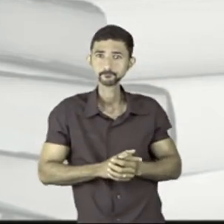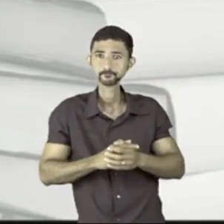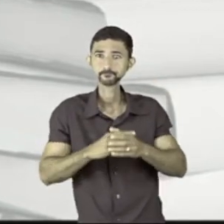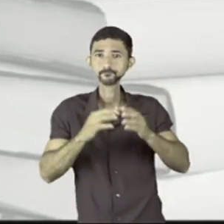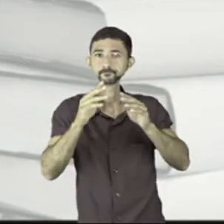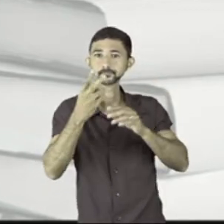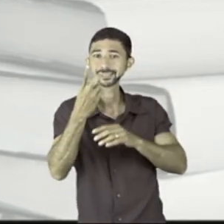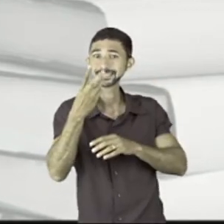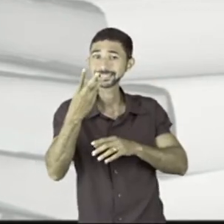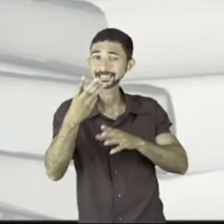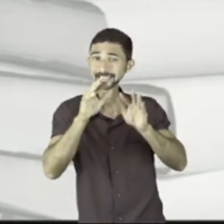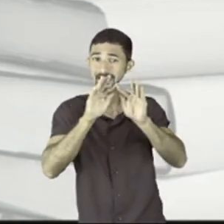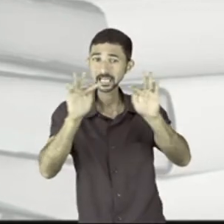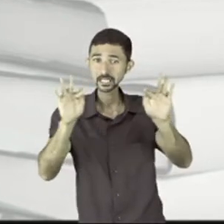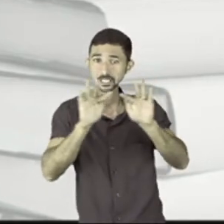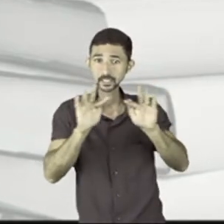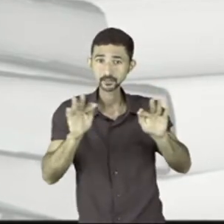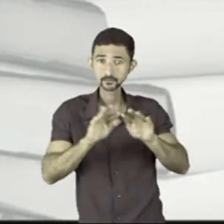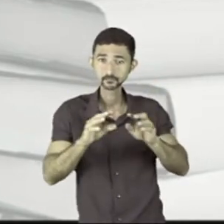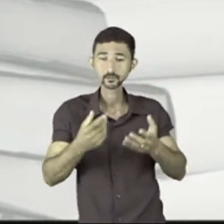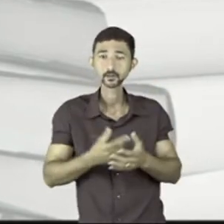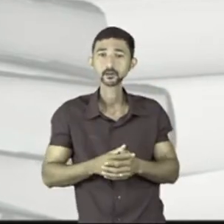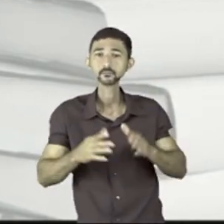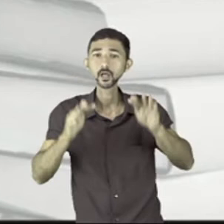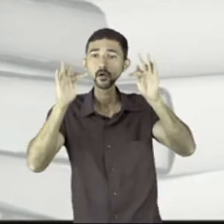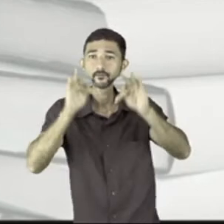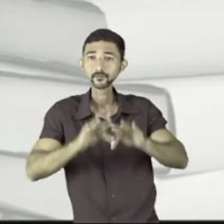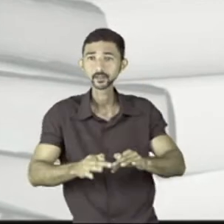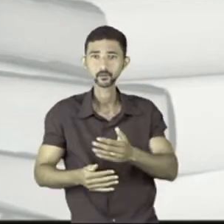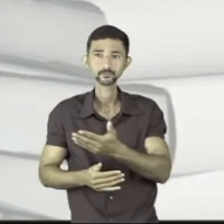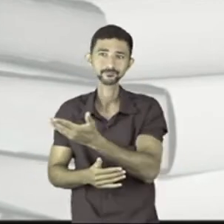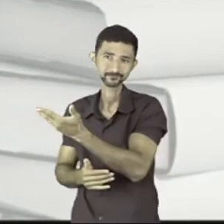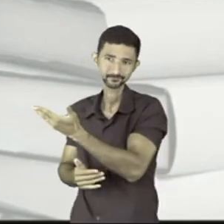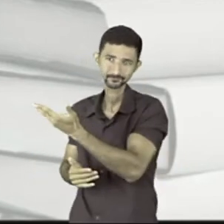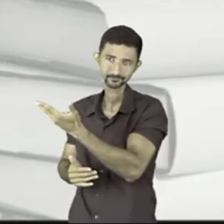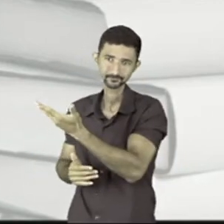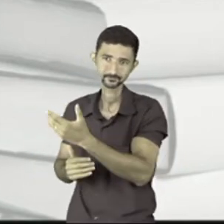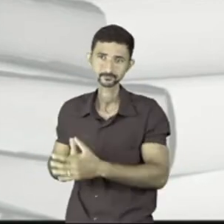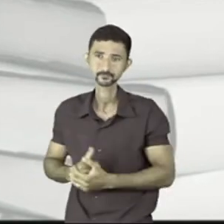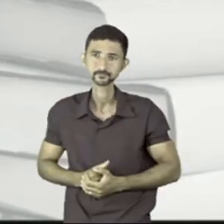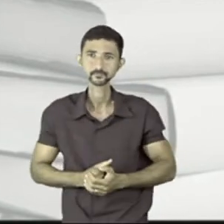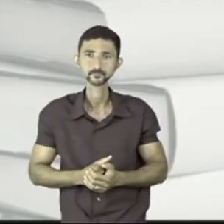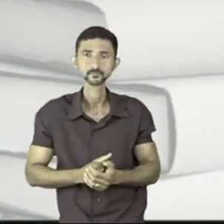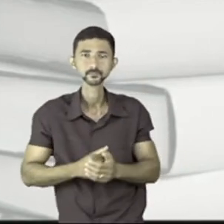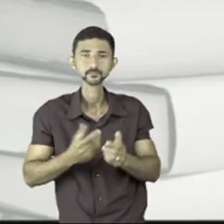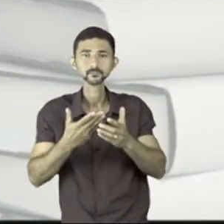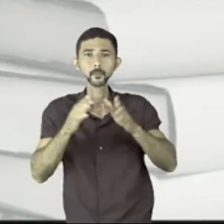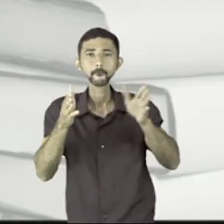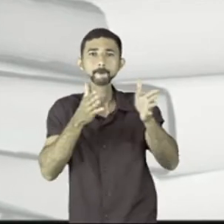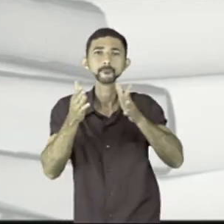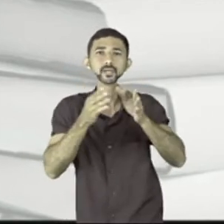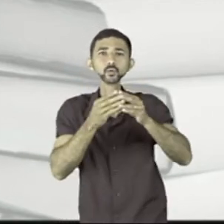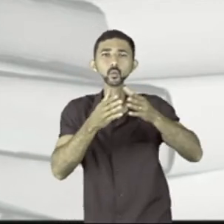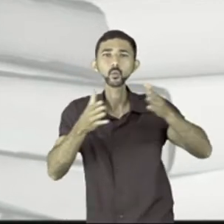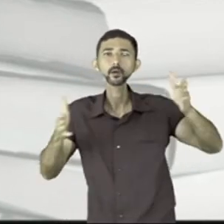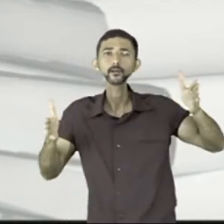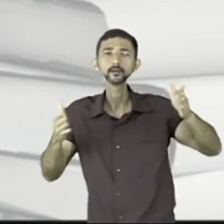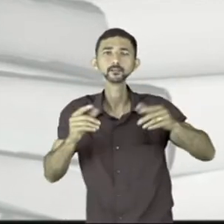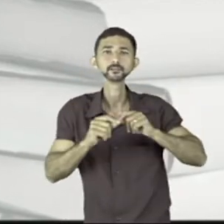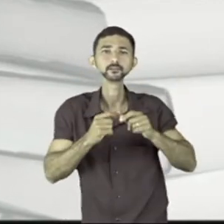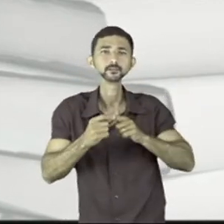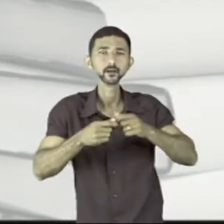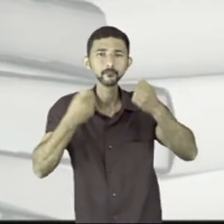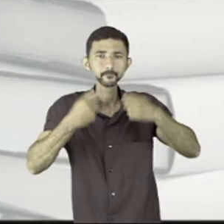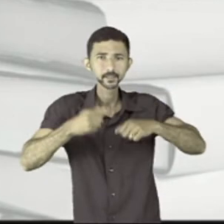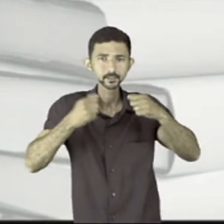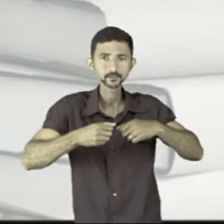três linhas e ele só finaliza aqui. Quando você tem um período muito grande, quase sempre,